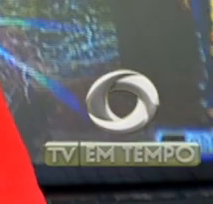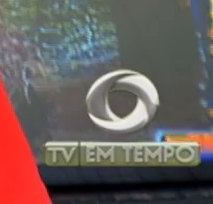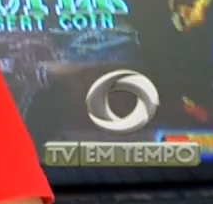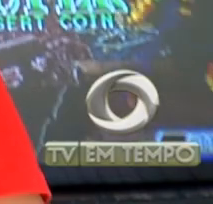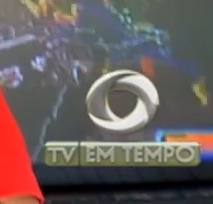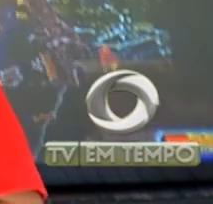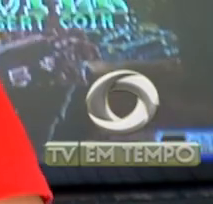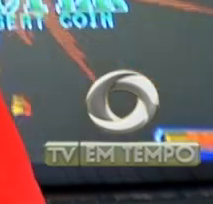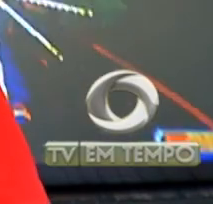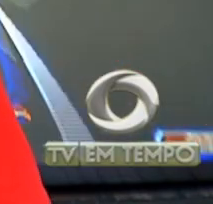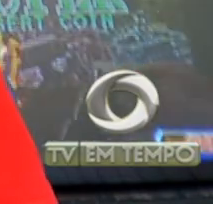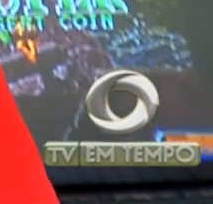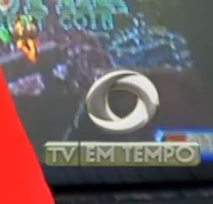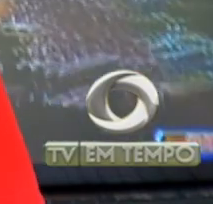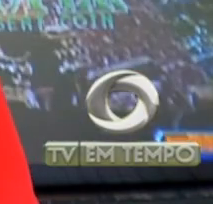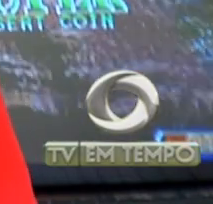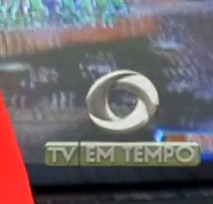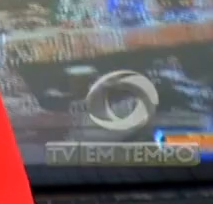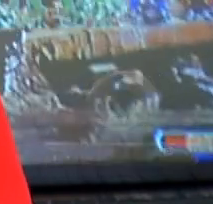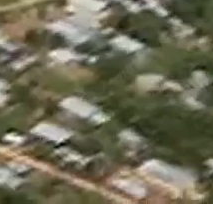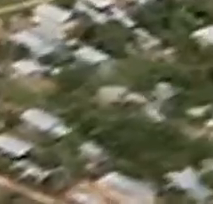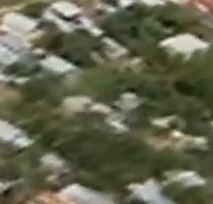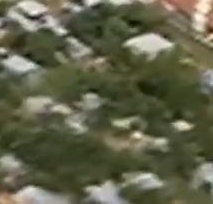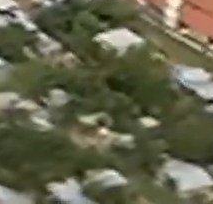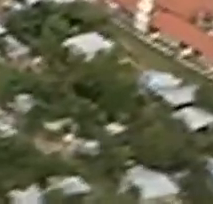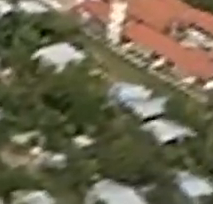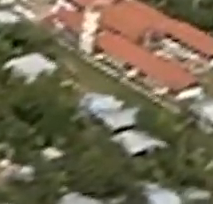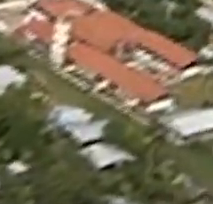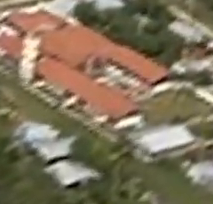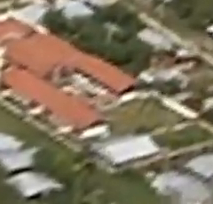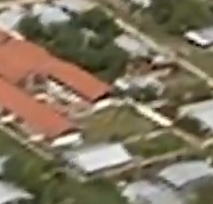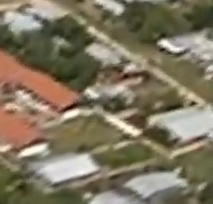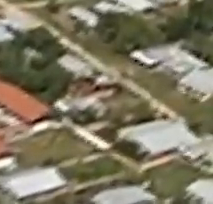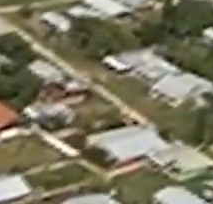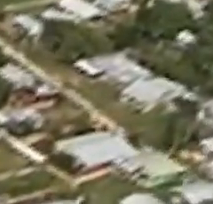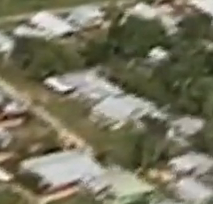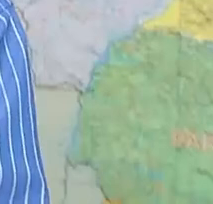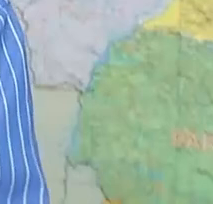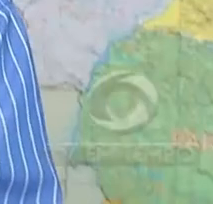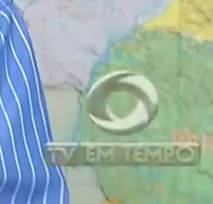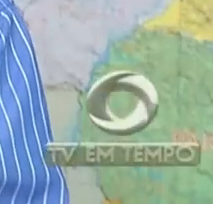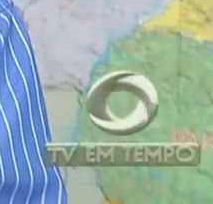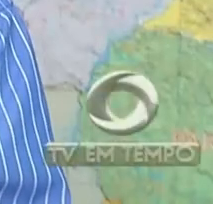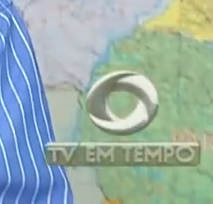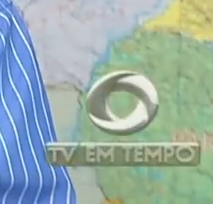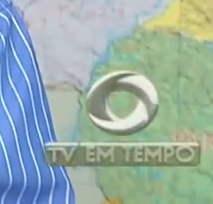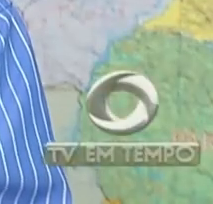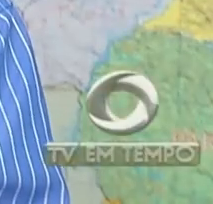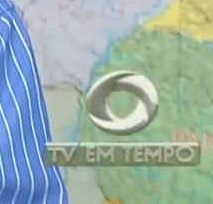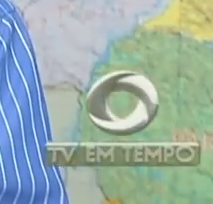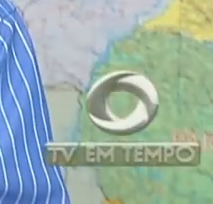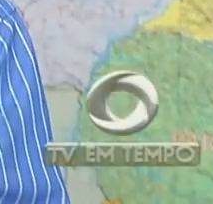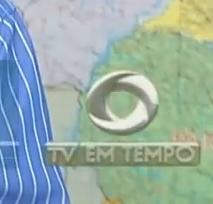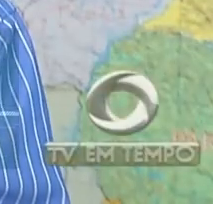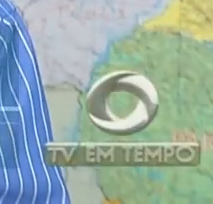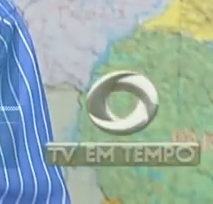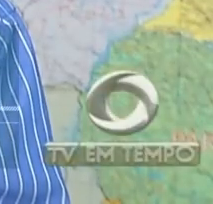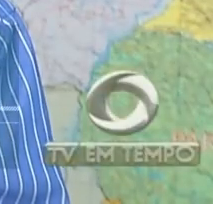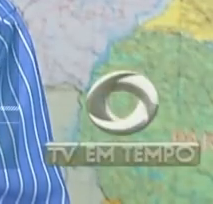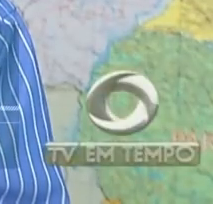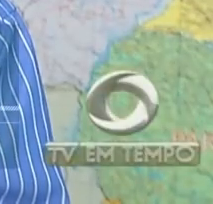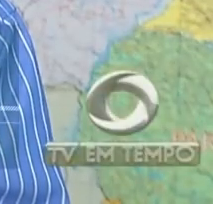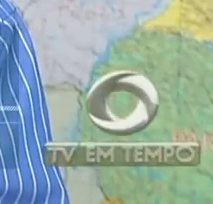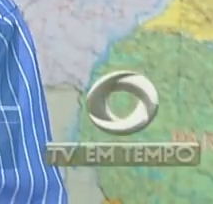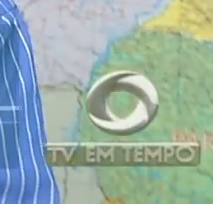utiliza. E aí ficou um pouco complicado trabalhar. Faltam investimentos no interior. Então não há um investimento em